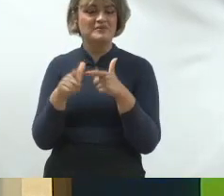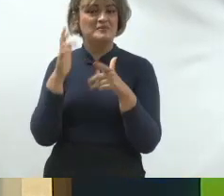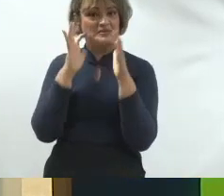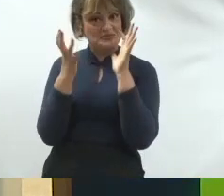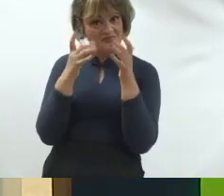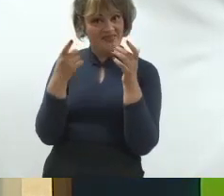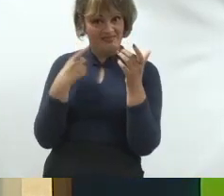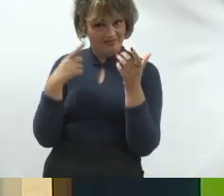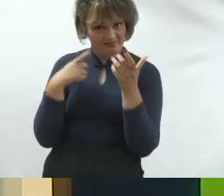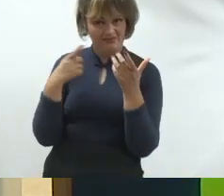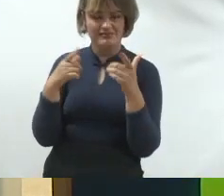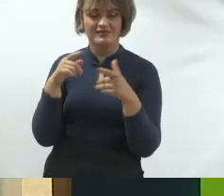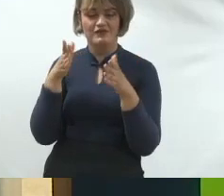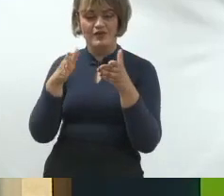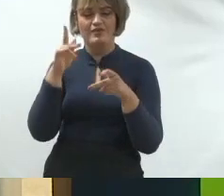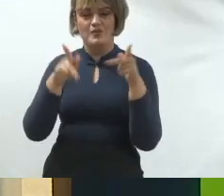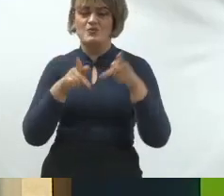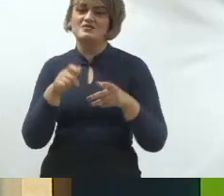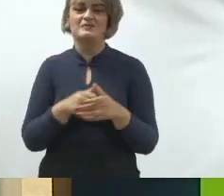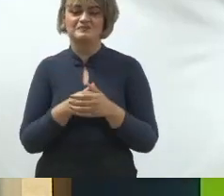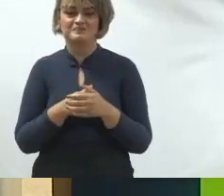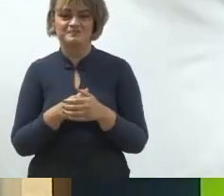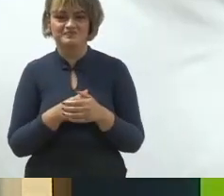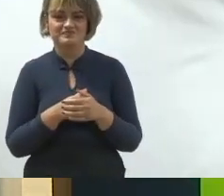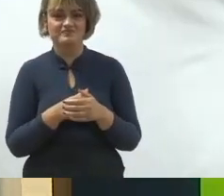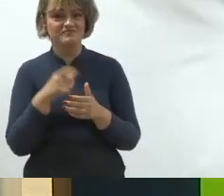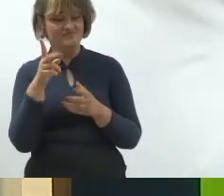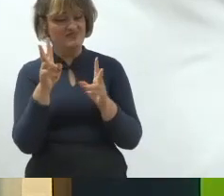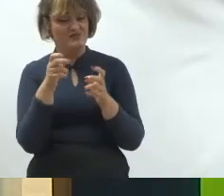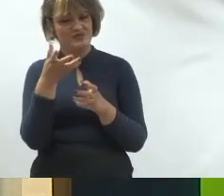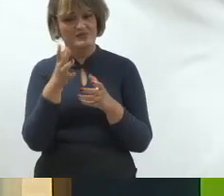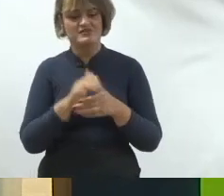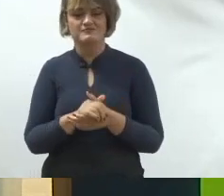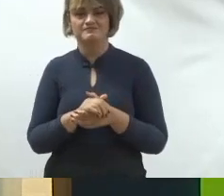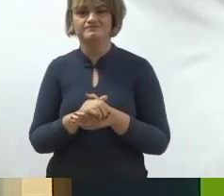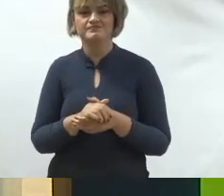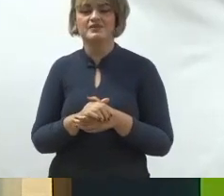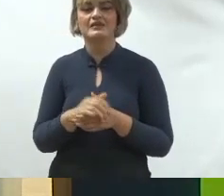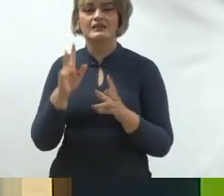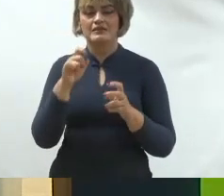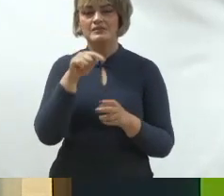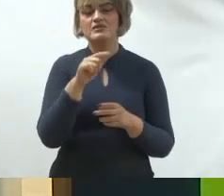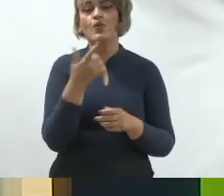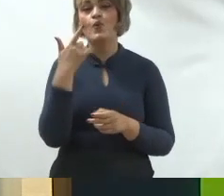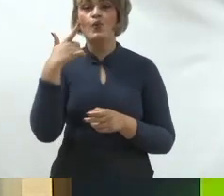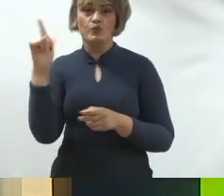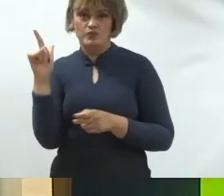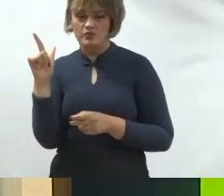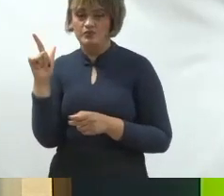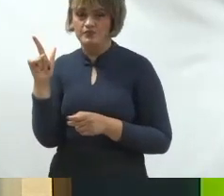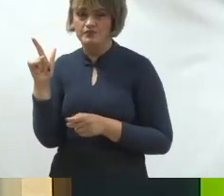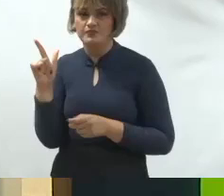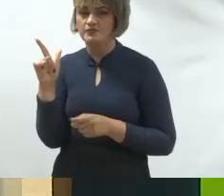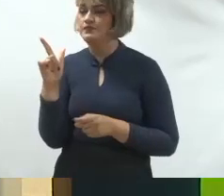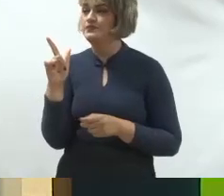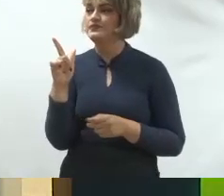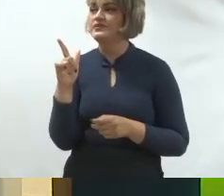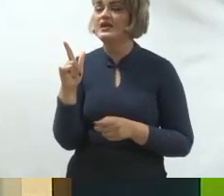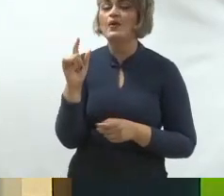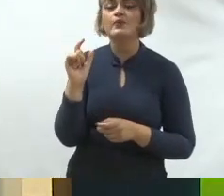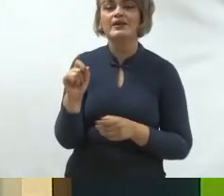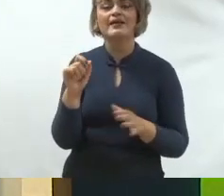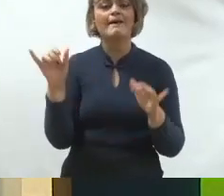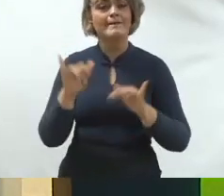propõe a resolver essa população. essa uma questão. A outra coisa que eu costumo dizer é que